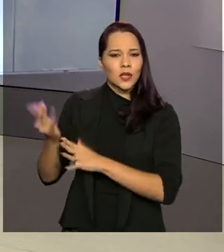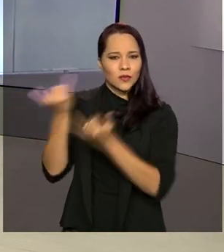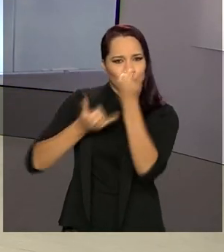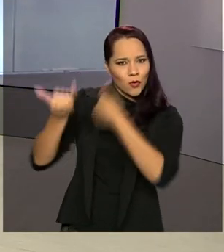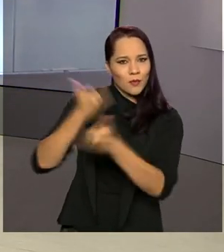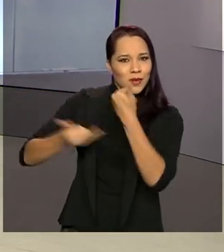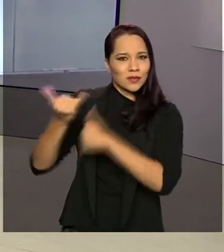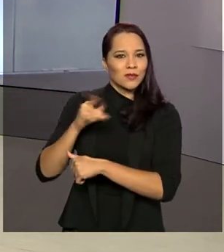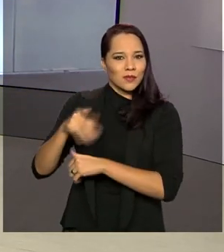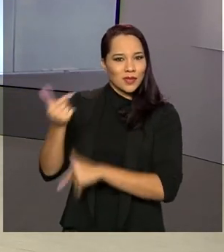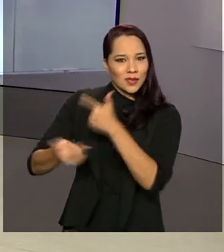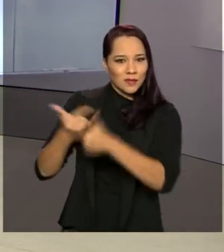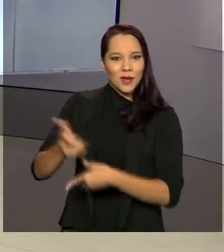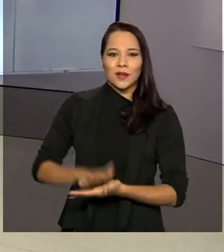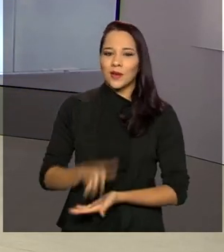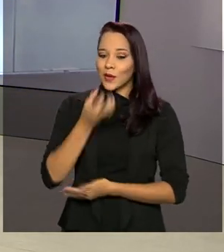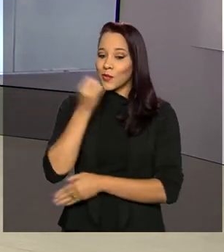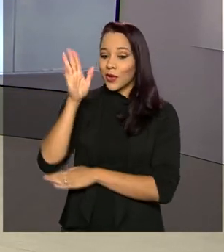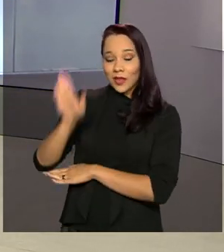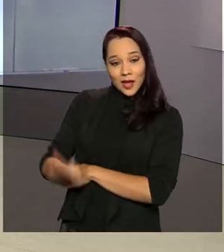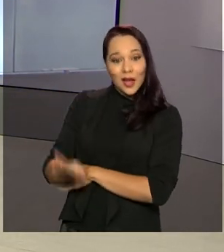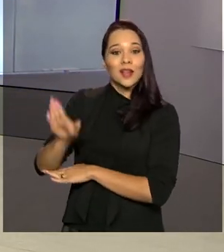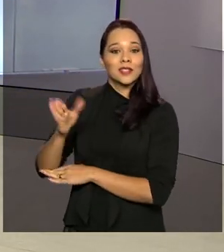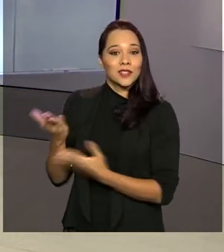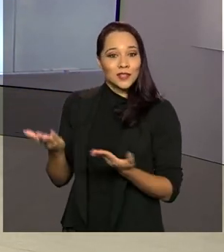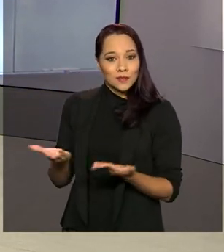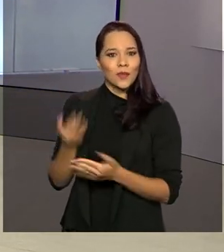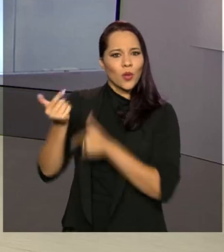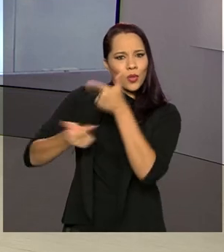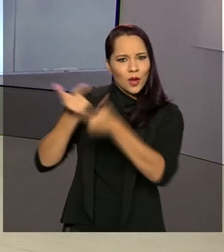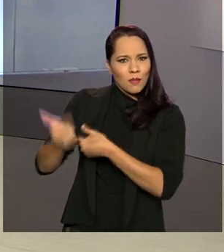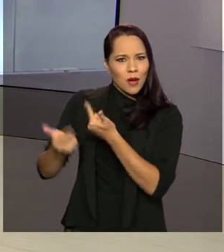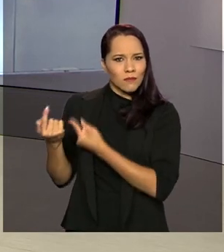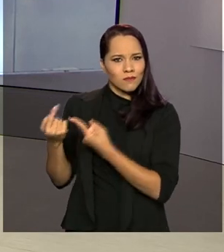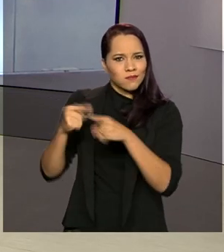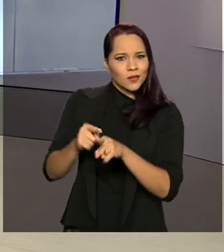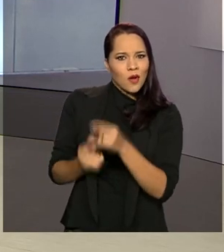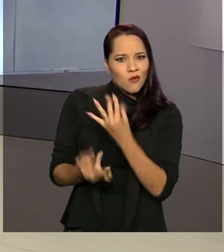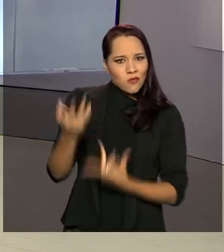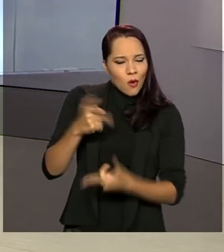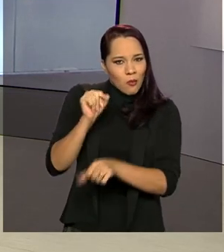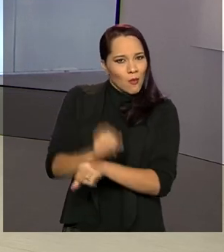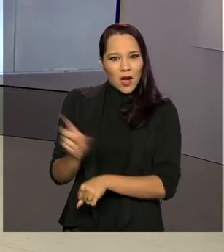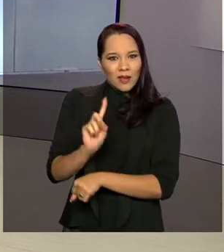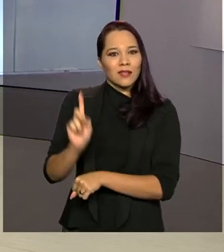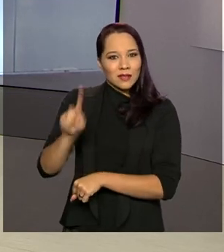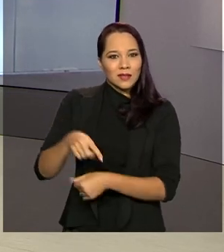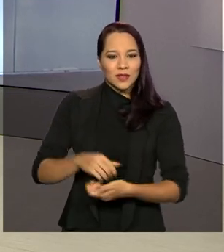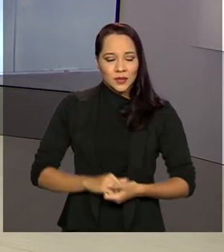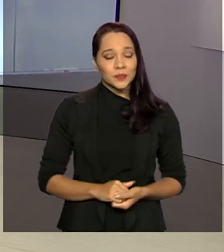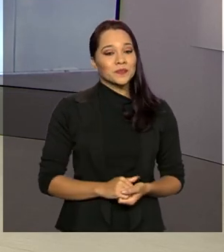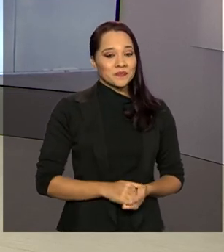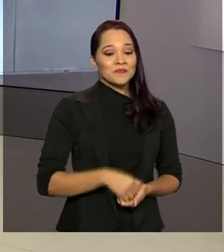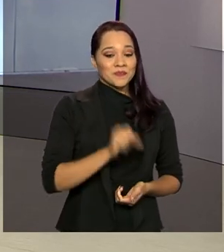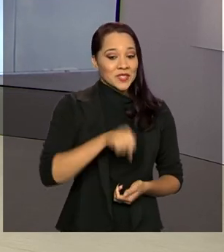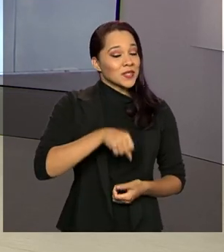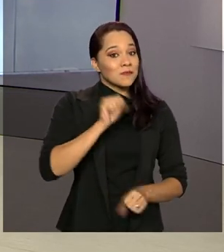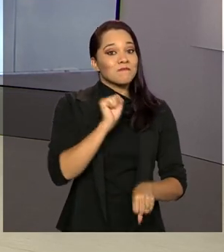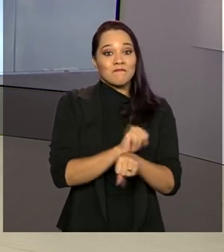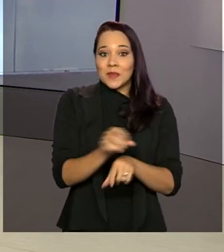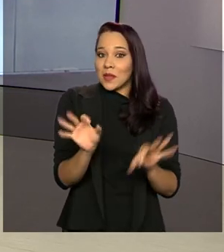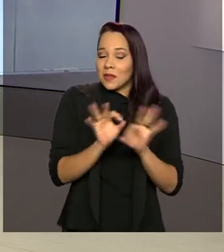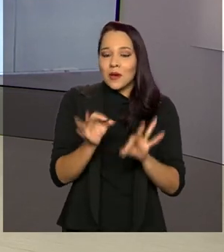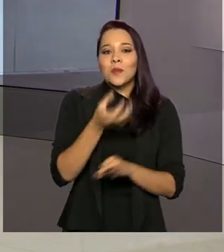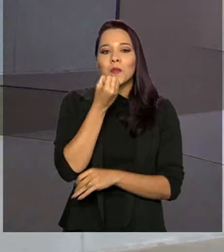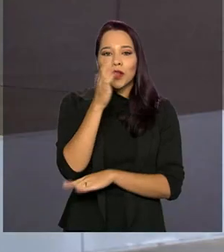essa operação. Boa tarde, Dani. O trabalho de combate ao fogo não para, não é? É isso, Roberto. Não para mesmo. Boa